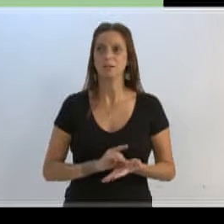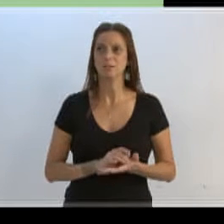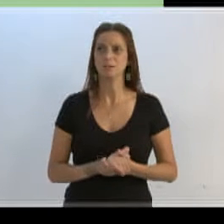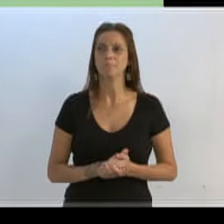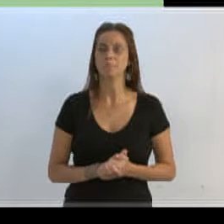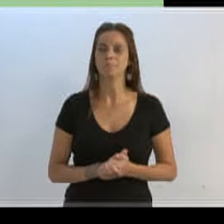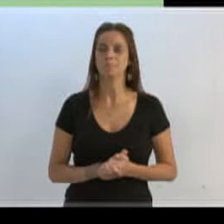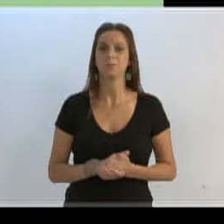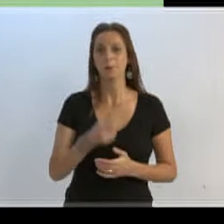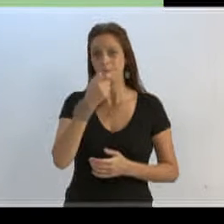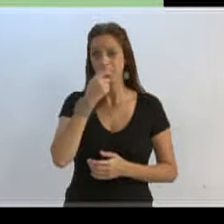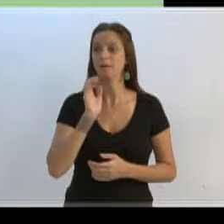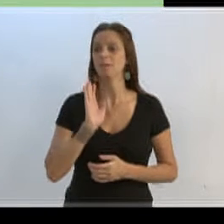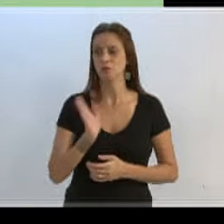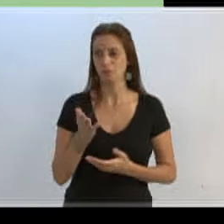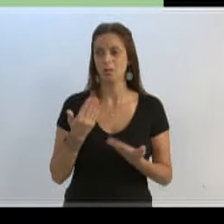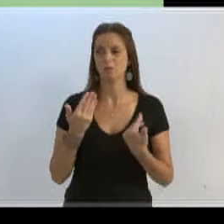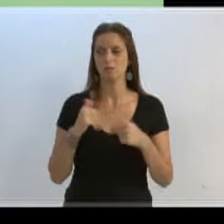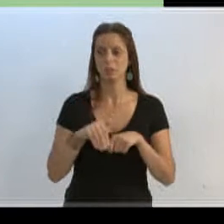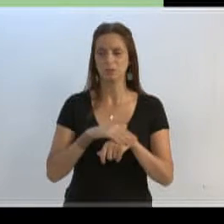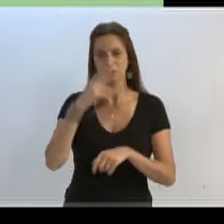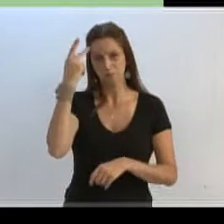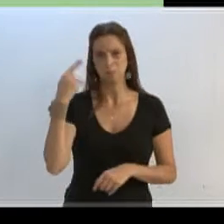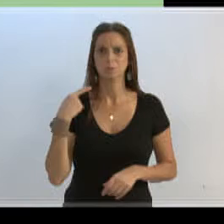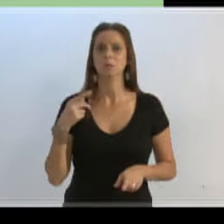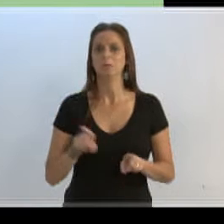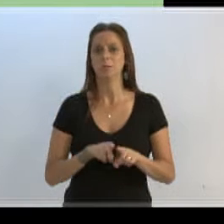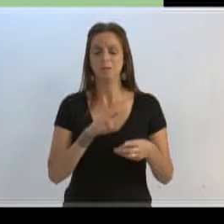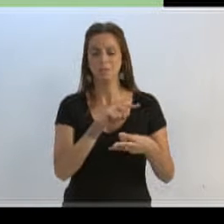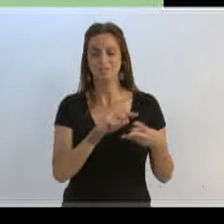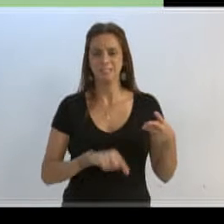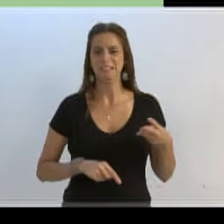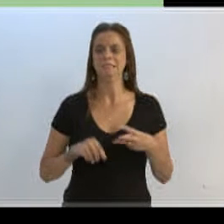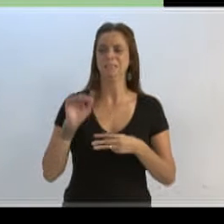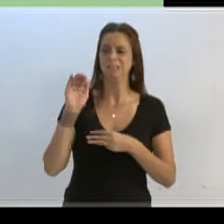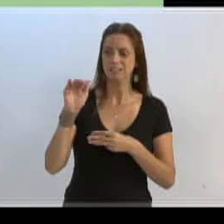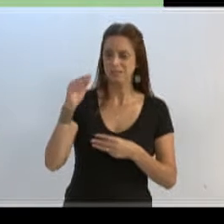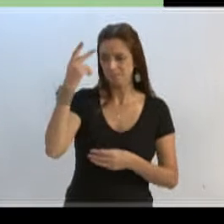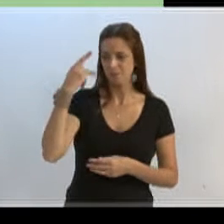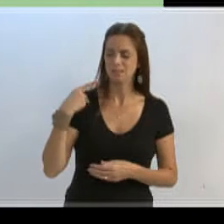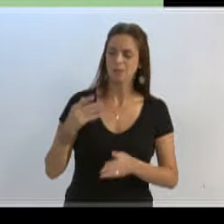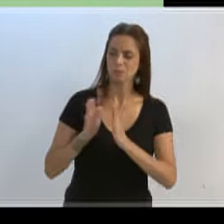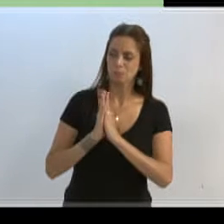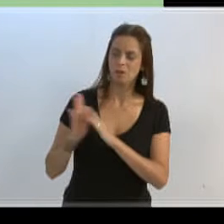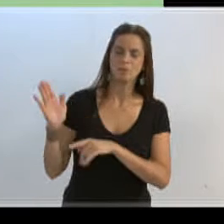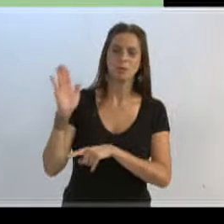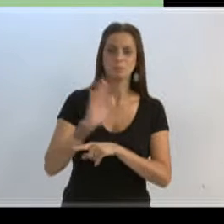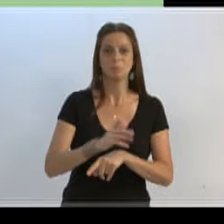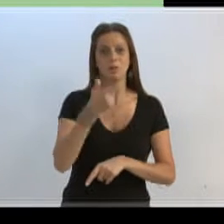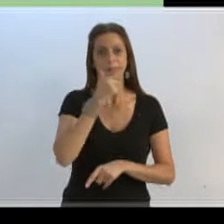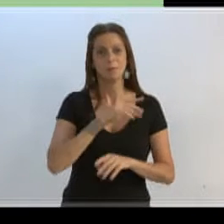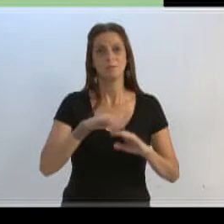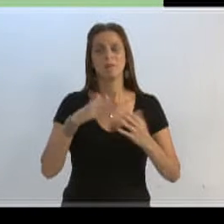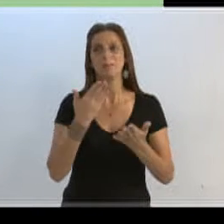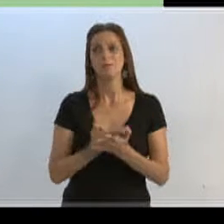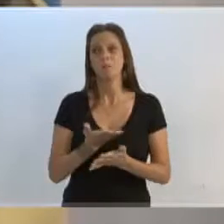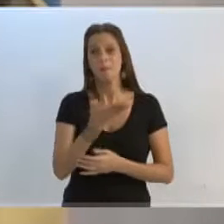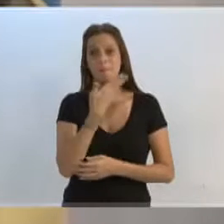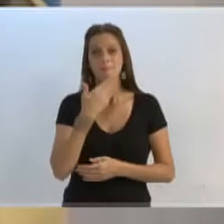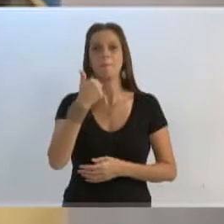esteve lá já com a secretária, Patrícia, eles estão correndo atrás para poder fazer com que a escola tenha